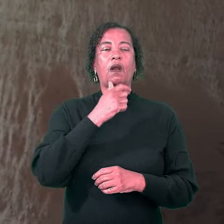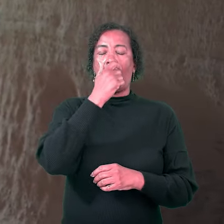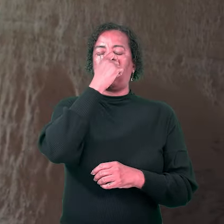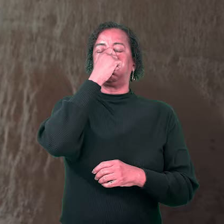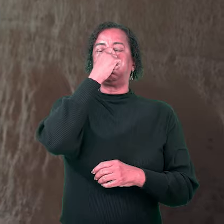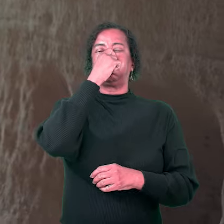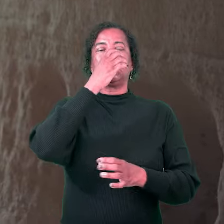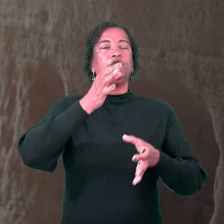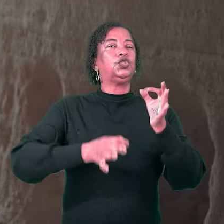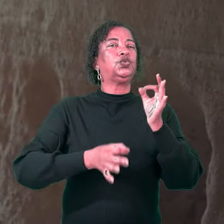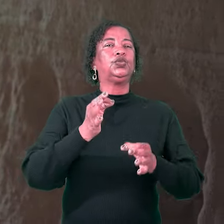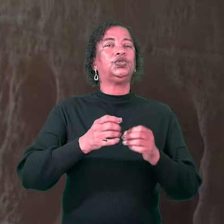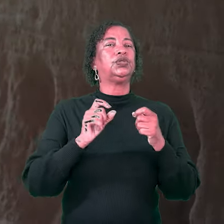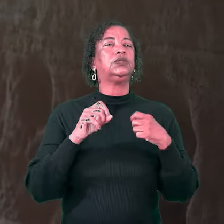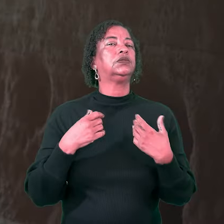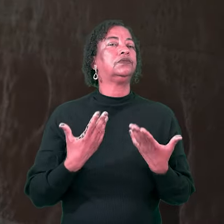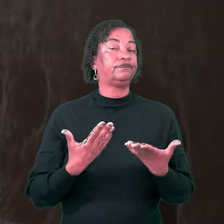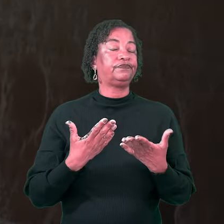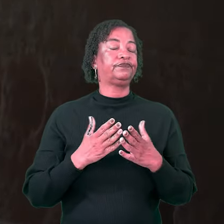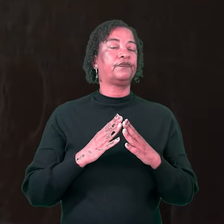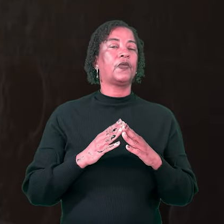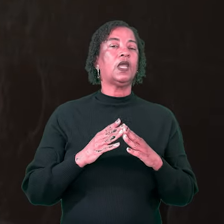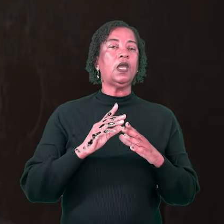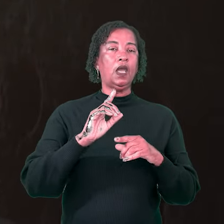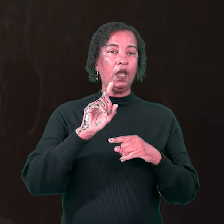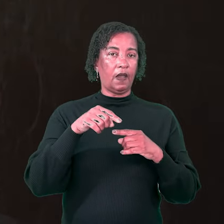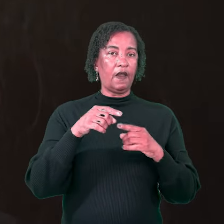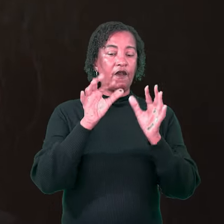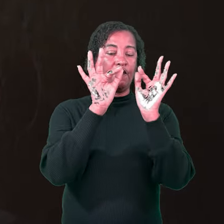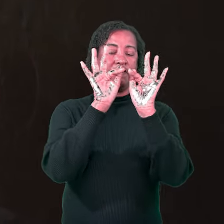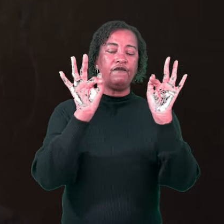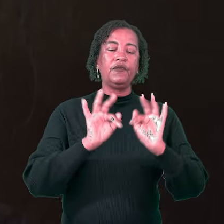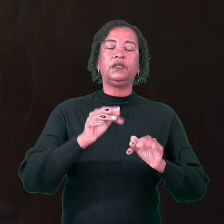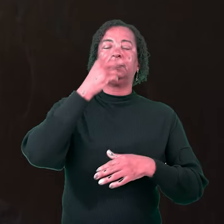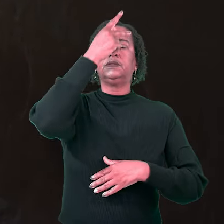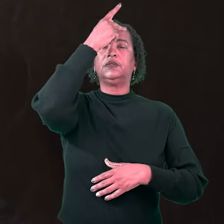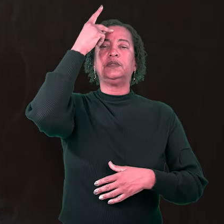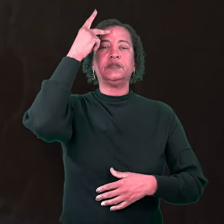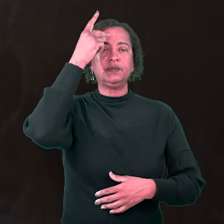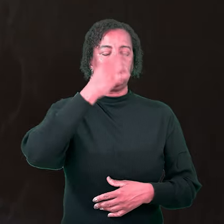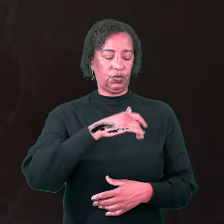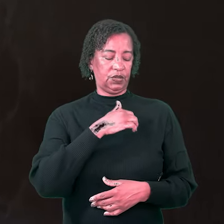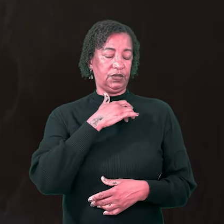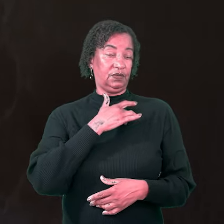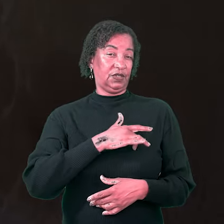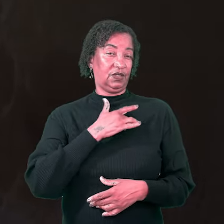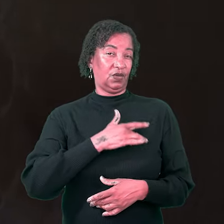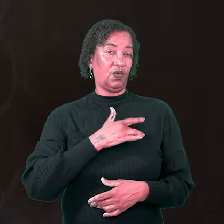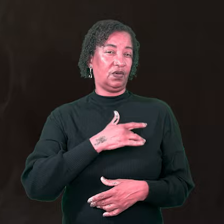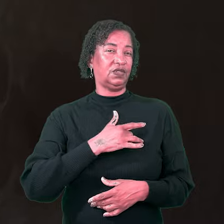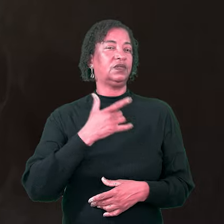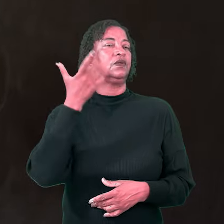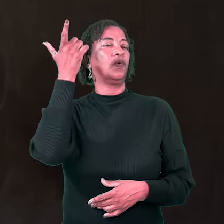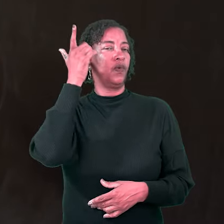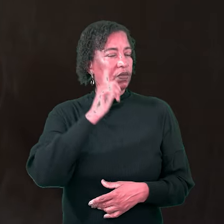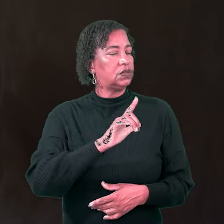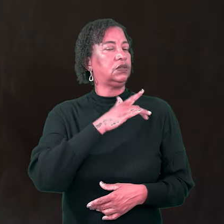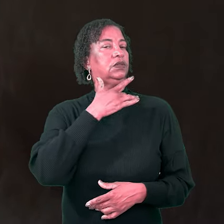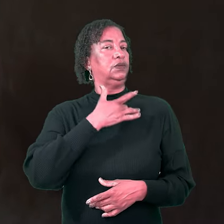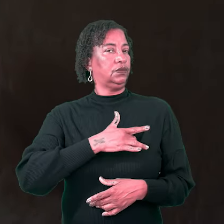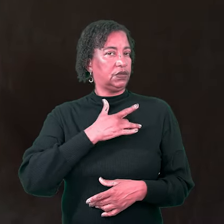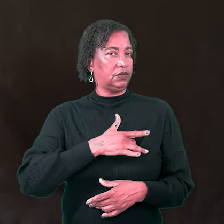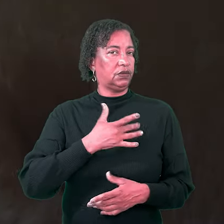A próxima bem-aventurança é Bem-aventurados os misericordiosos, pois obterão misericórdia.